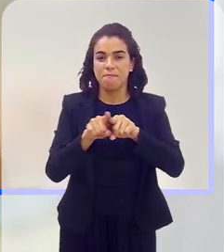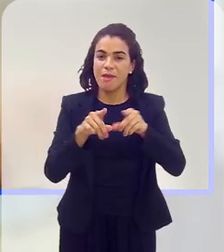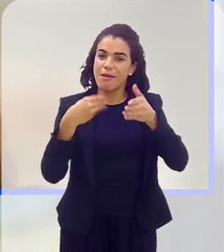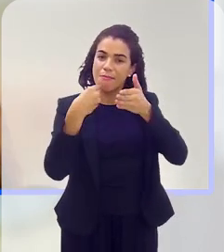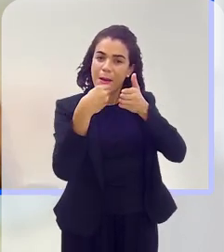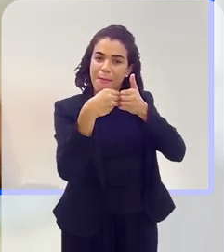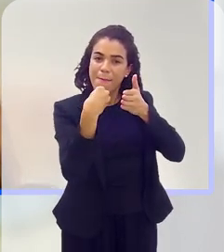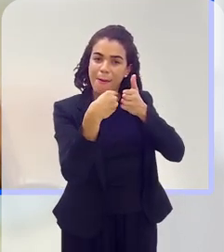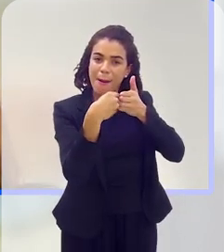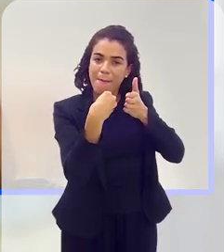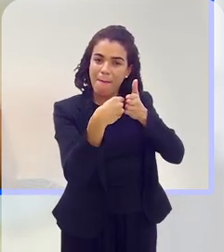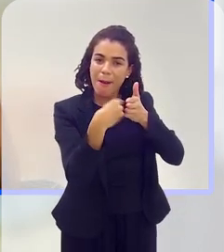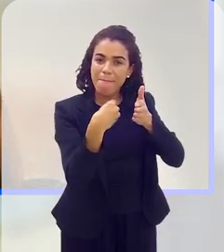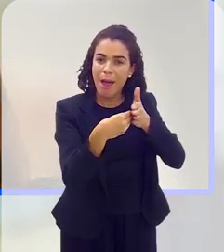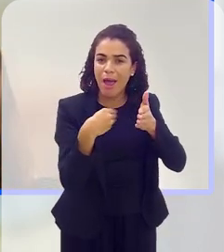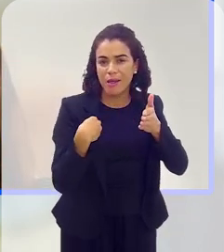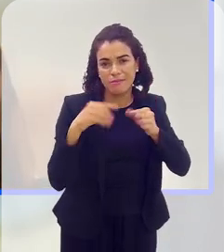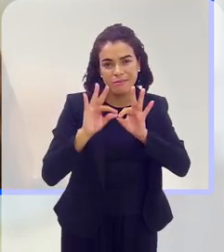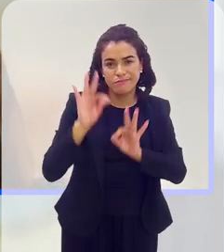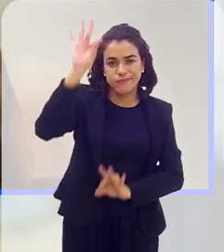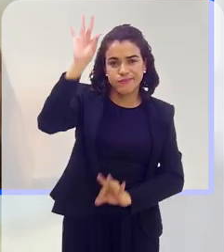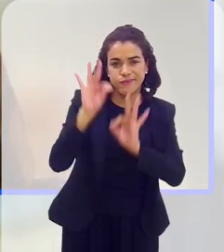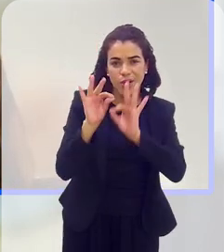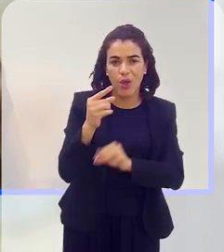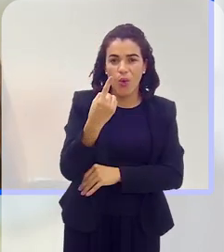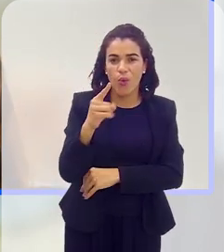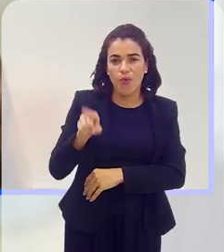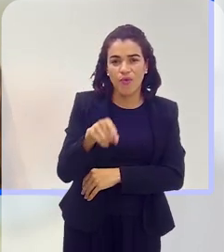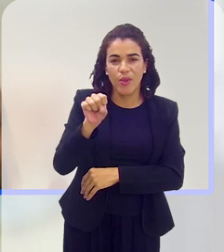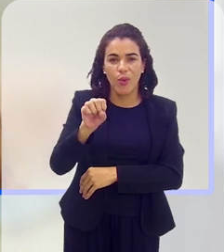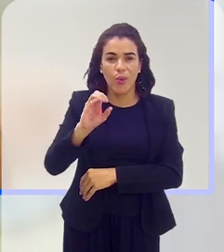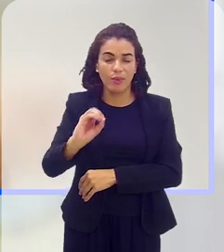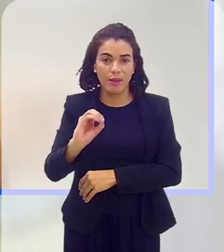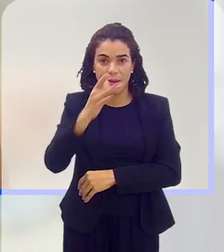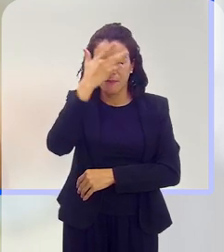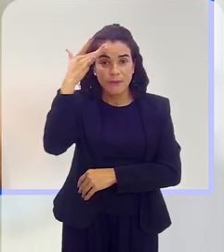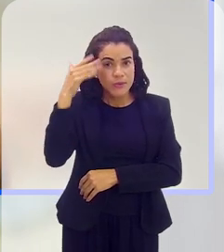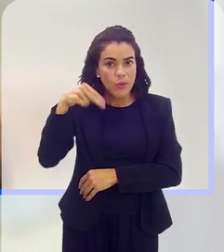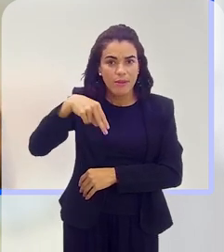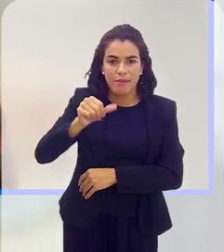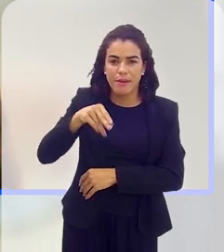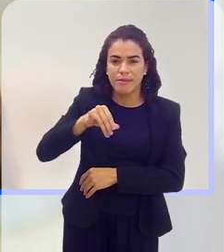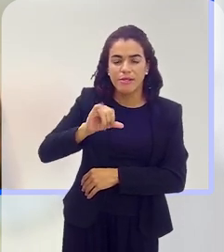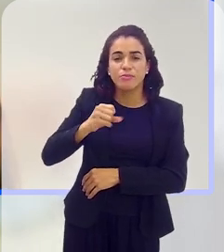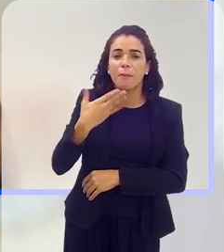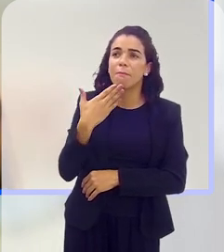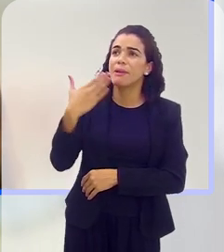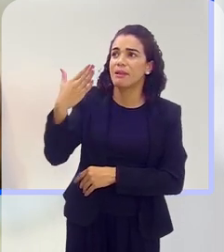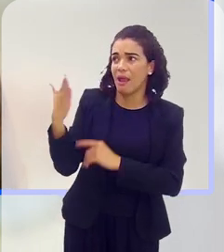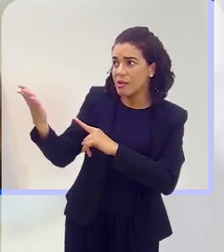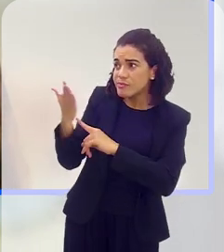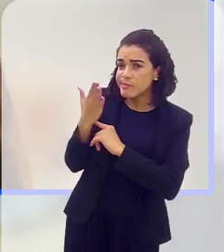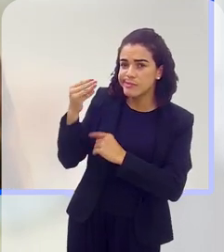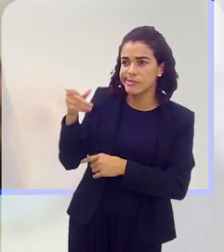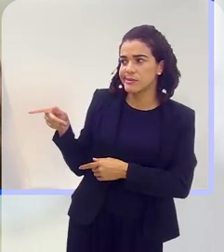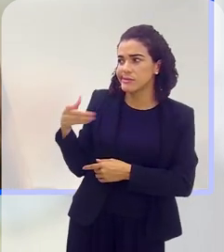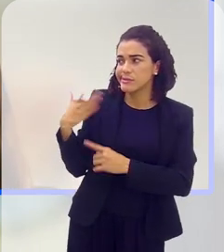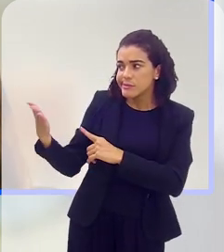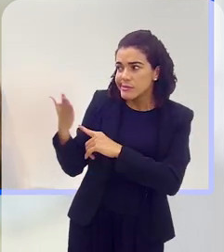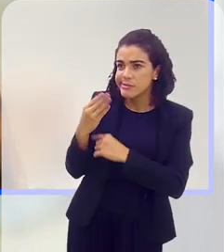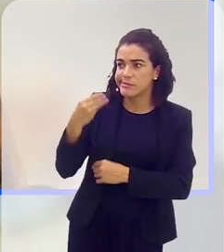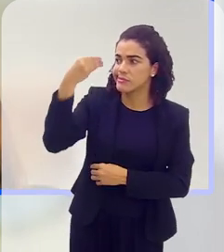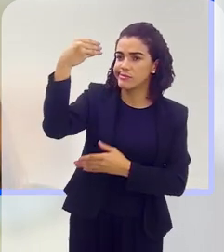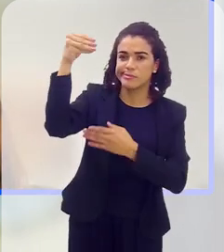no validador. O validador era com 1,80m. As pessoas com o nanismo tinham que entrar no ônibus e pedir ajuda ao